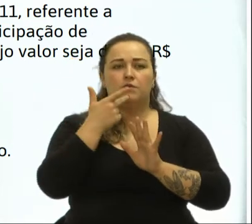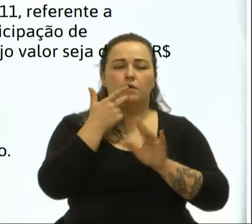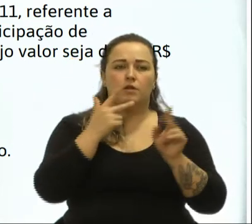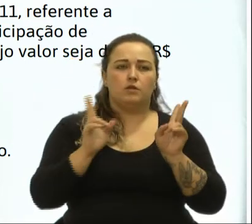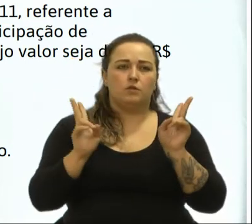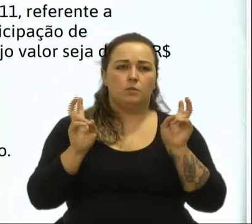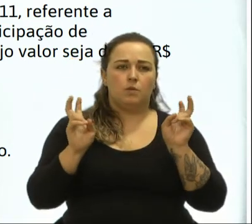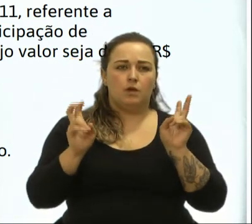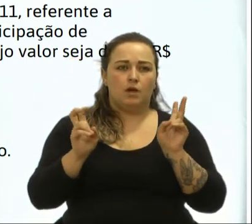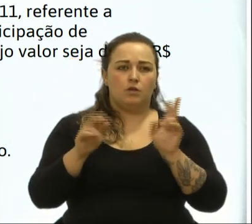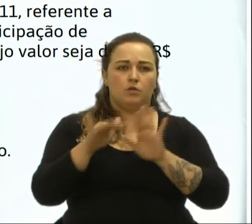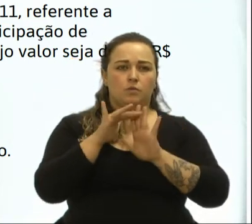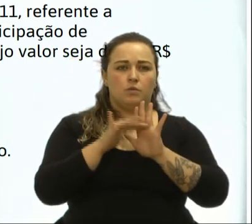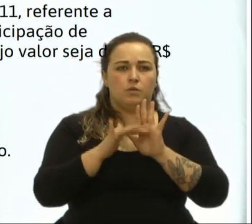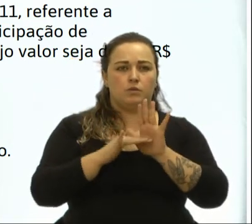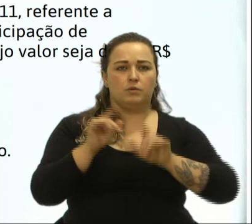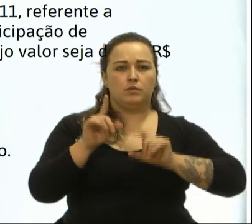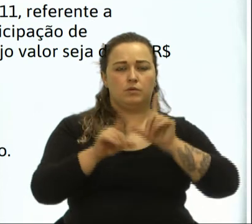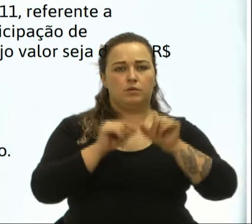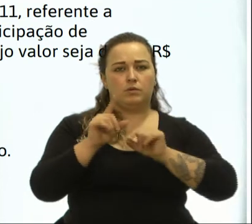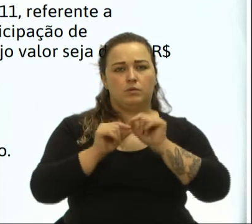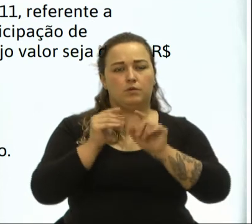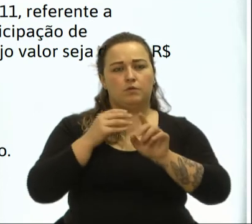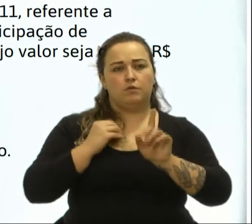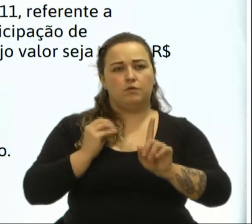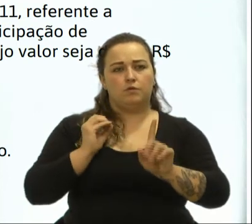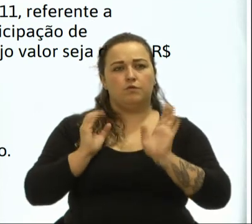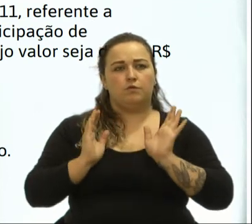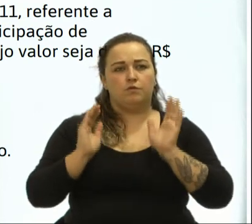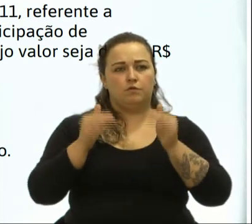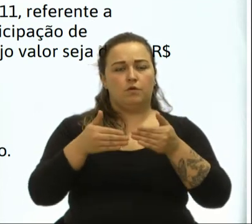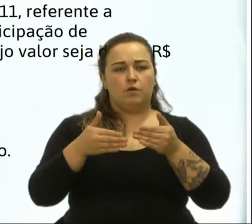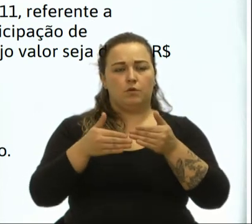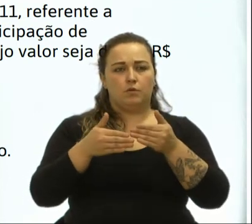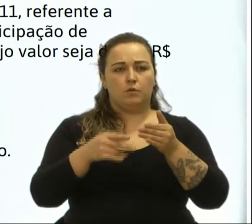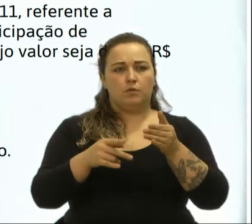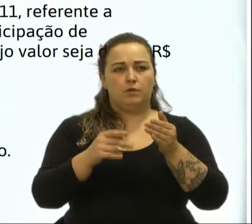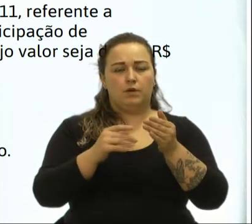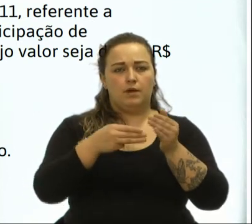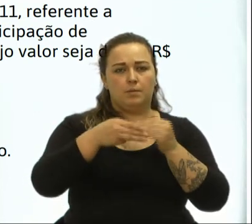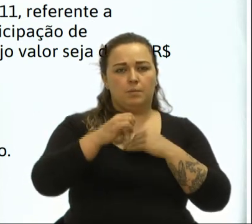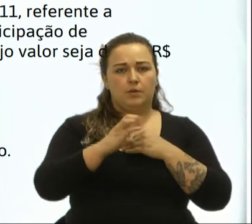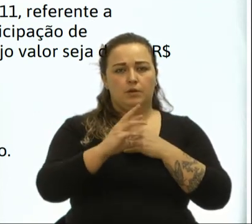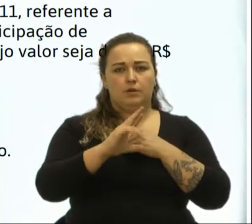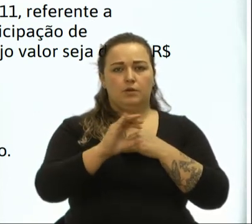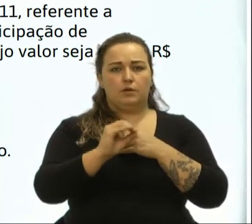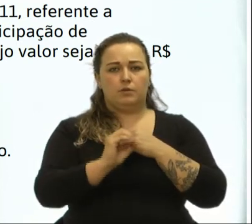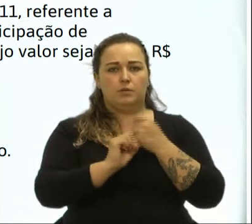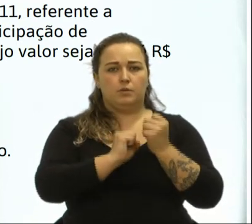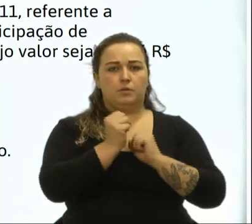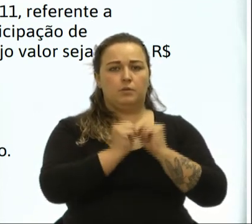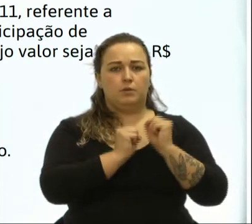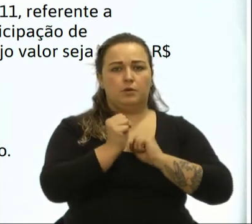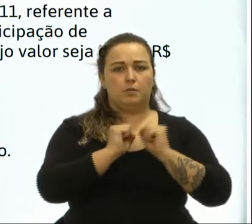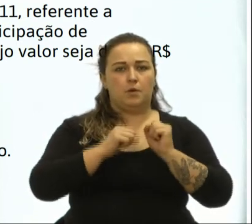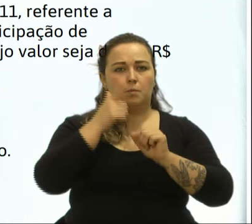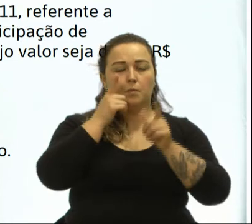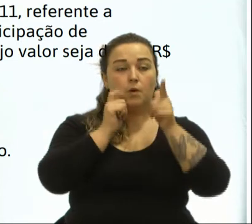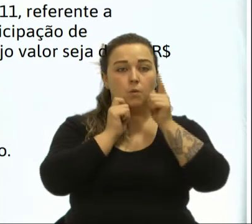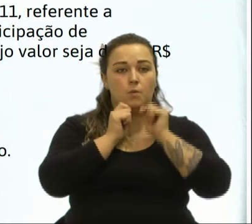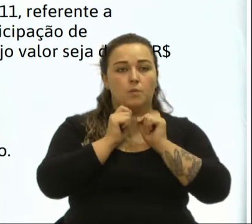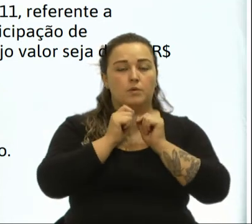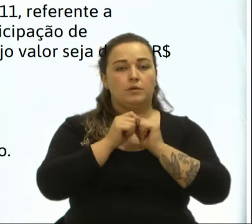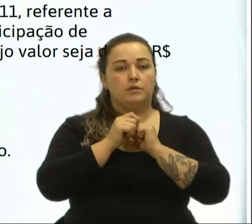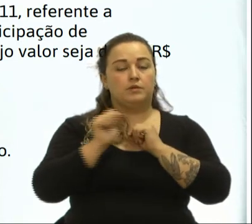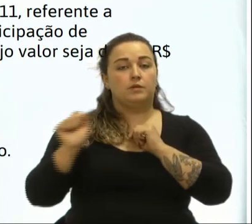processo licitatório, destinado exclusivamente à participação de microempresas. Isso foi uma conquista que, valores